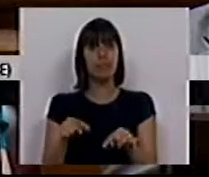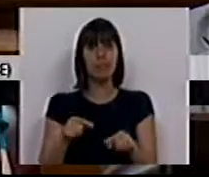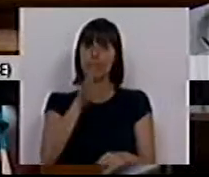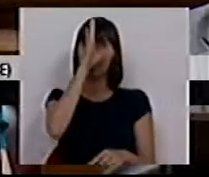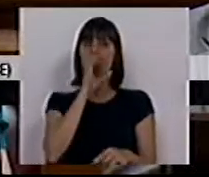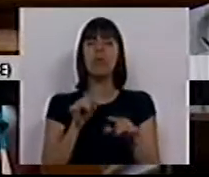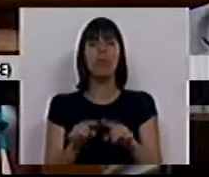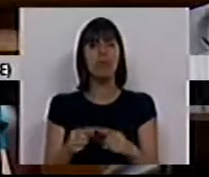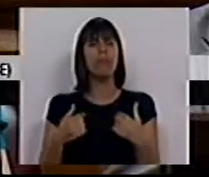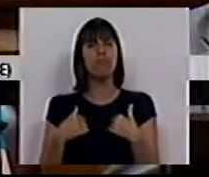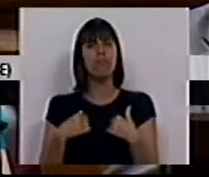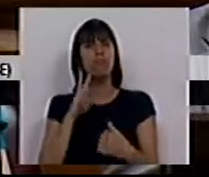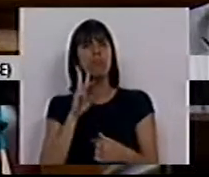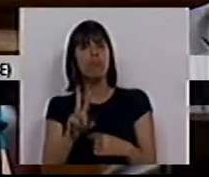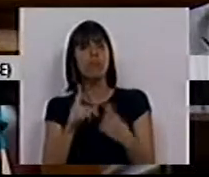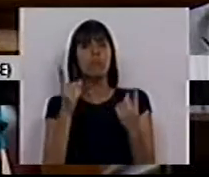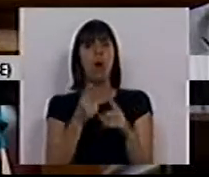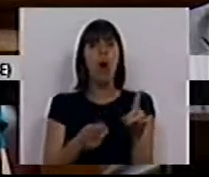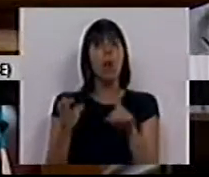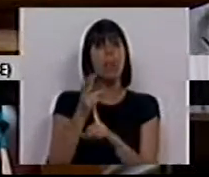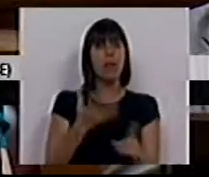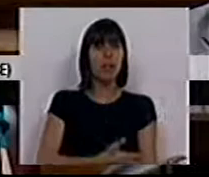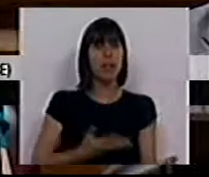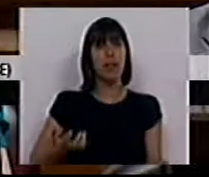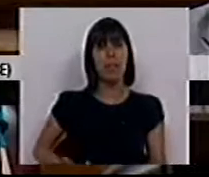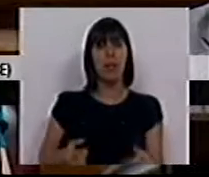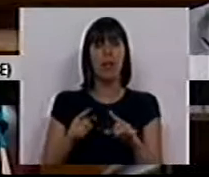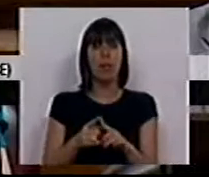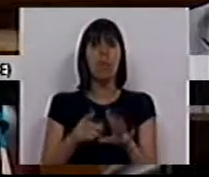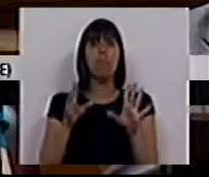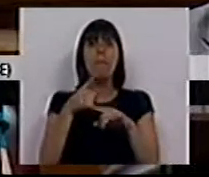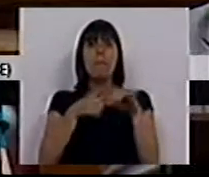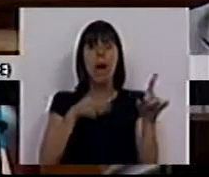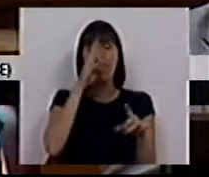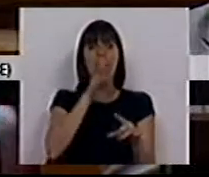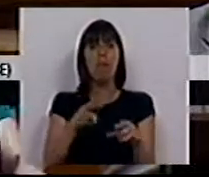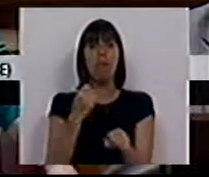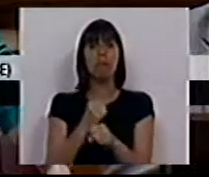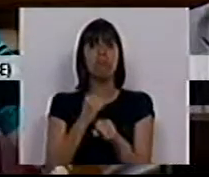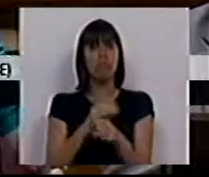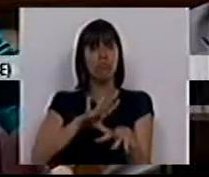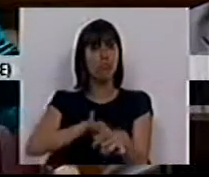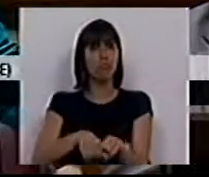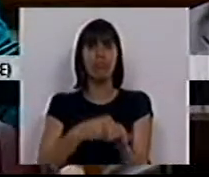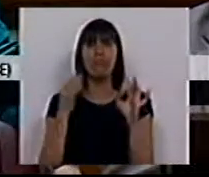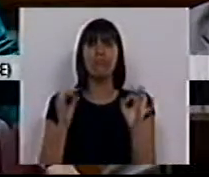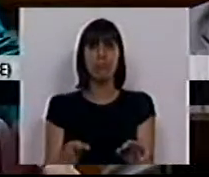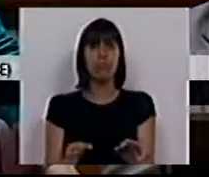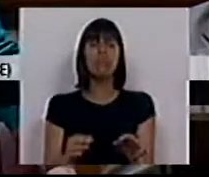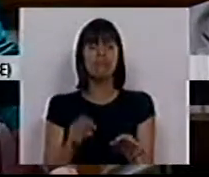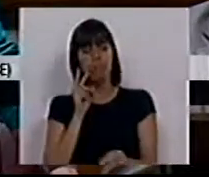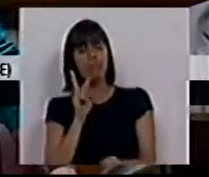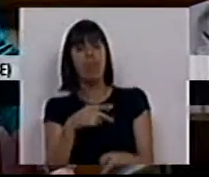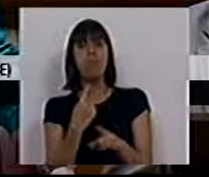Governo, nós assistimos a um aumento de desemprego. Meio milhão de postos de trabalho que foram destruídos e